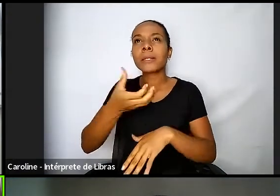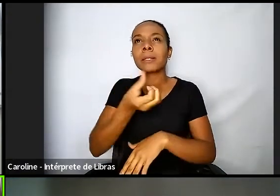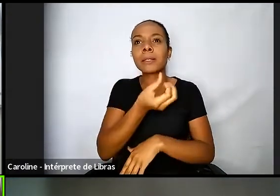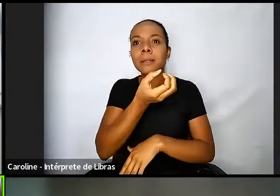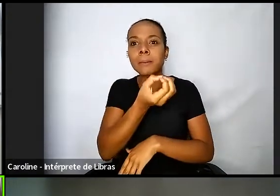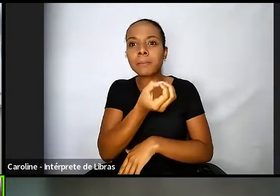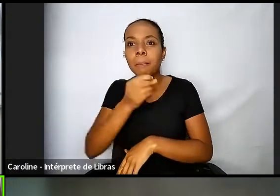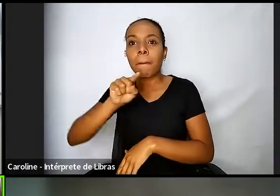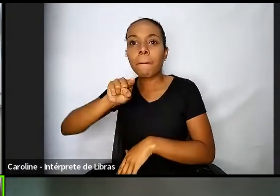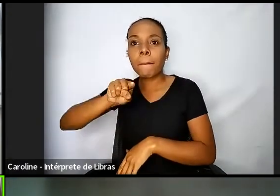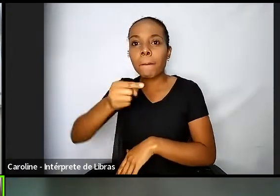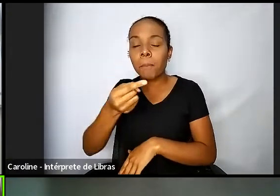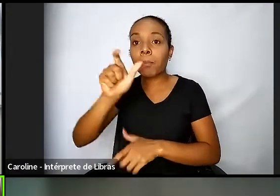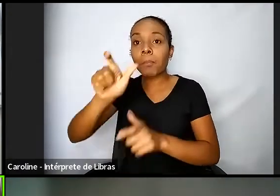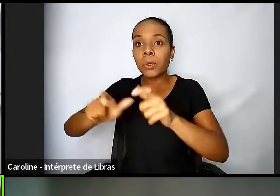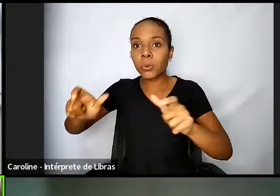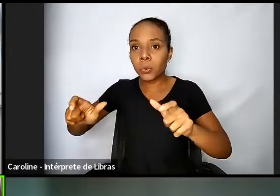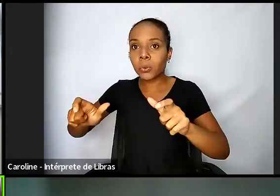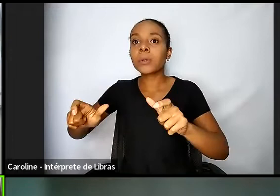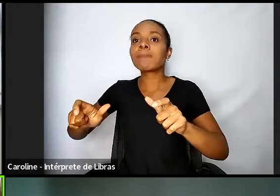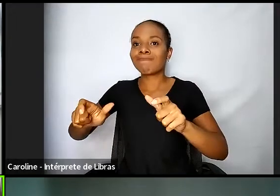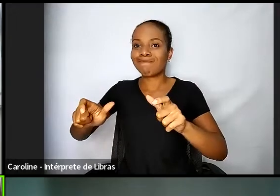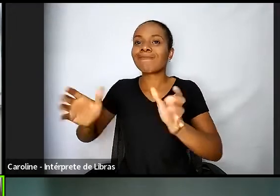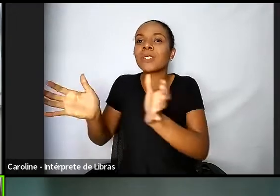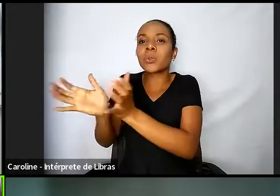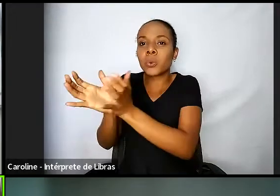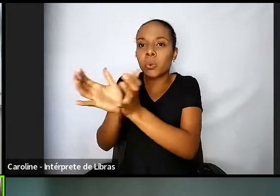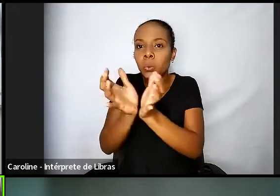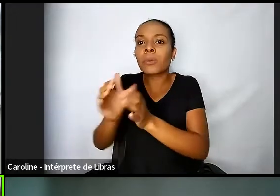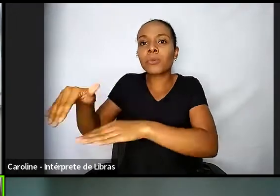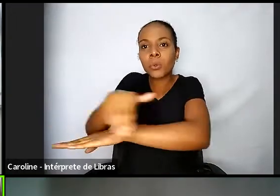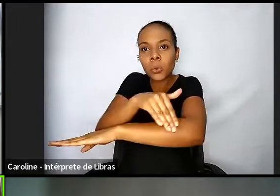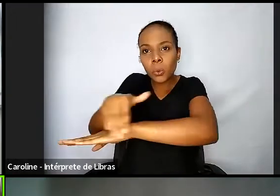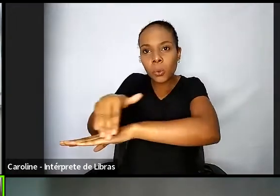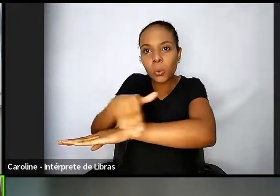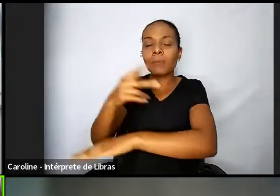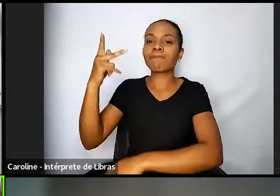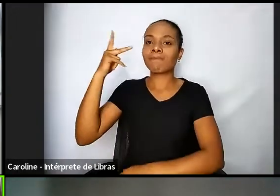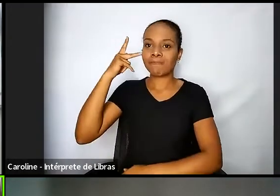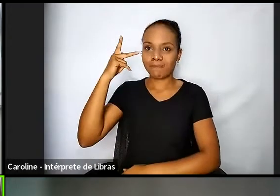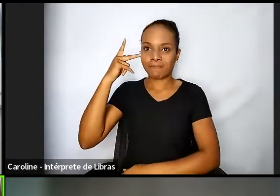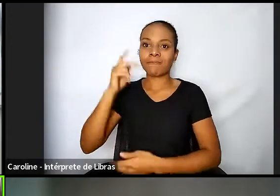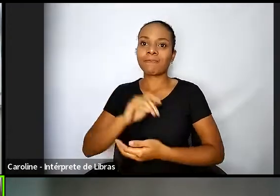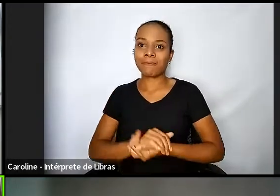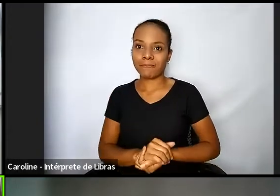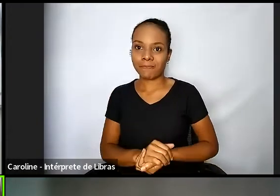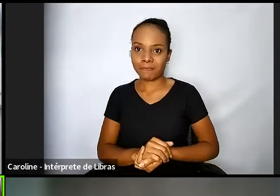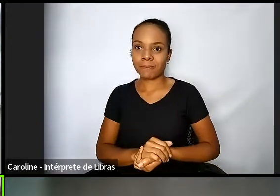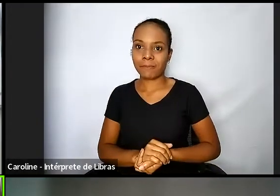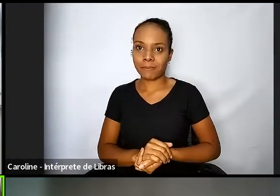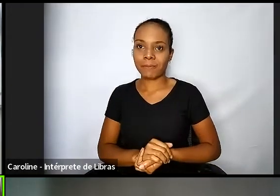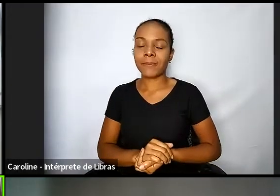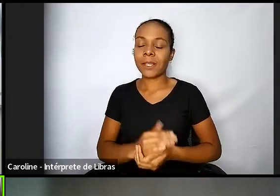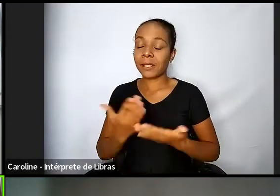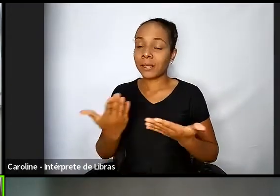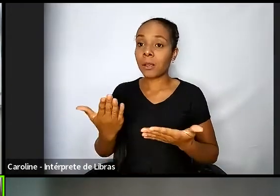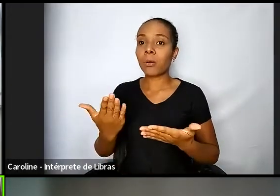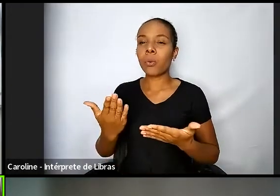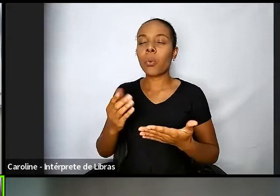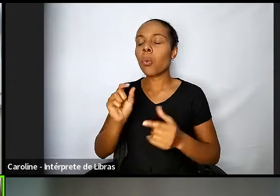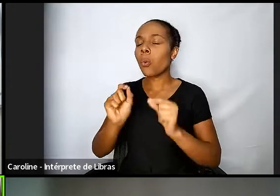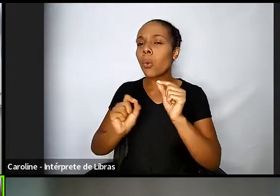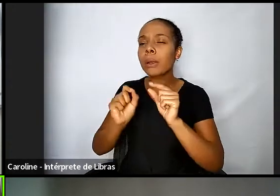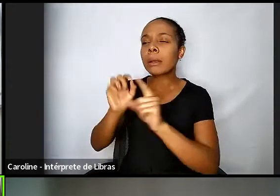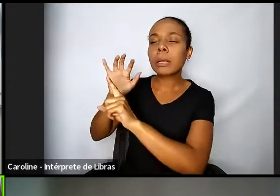preciso fazer uma leitura de que interfere em todo o exercício de